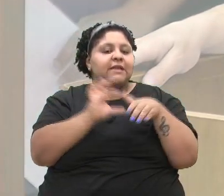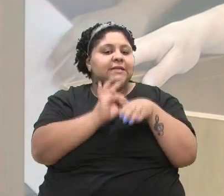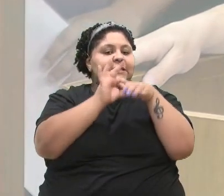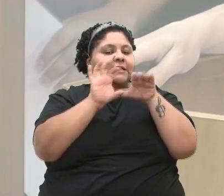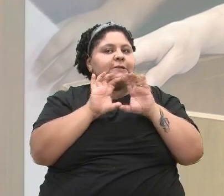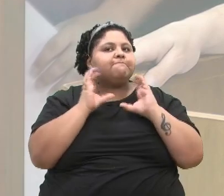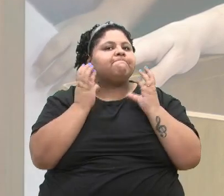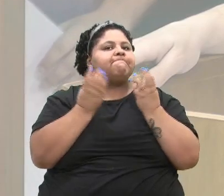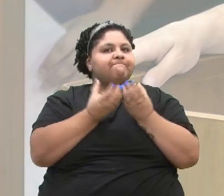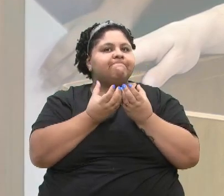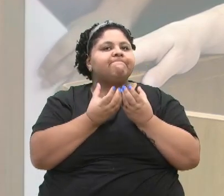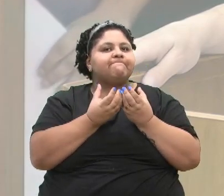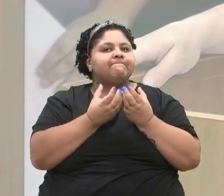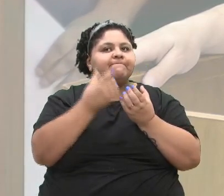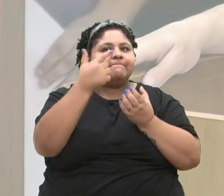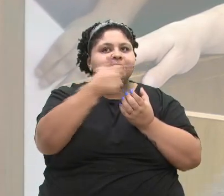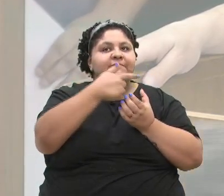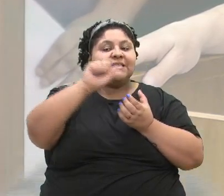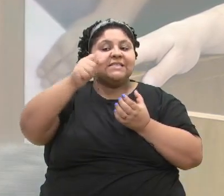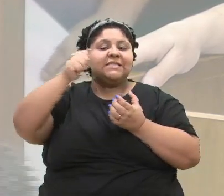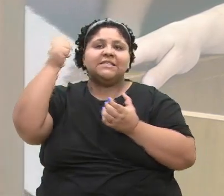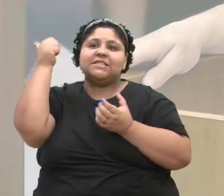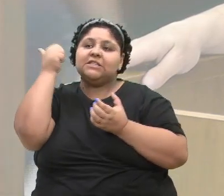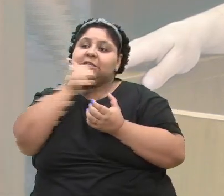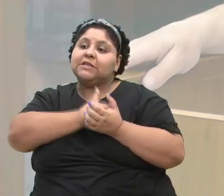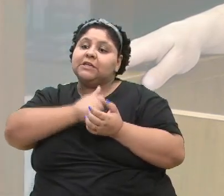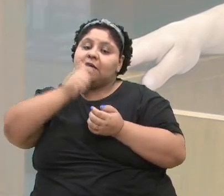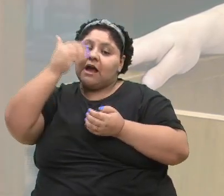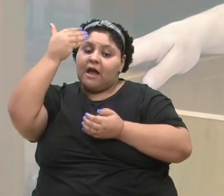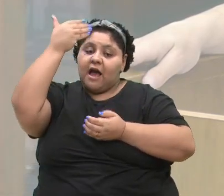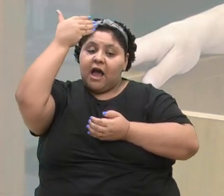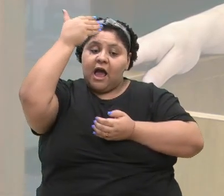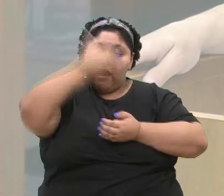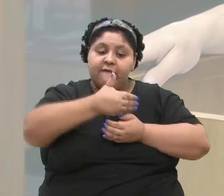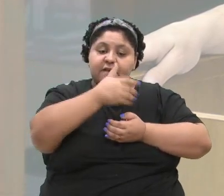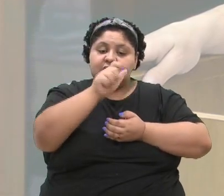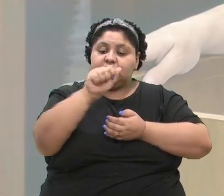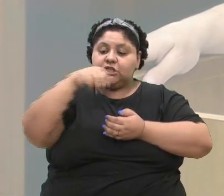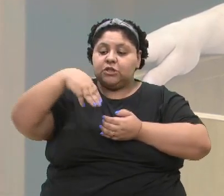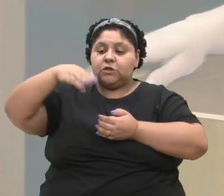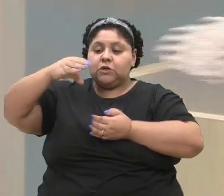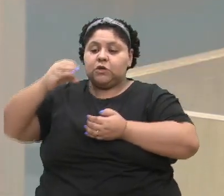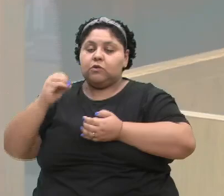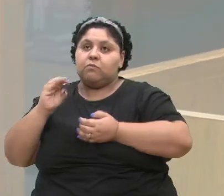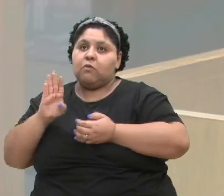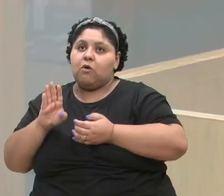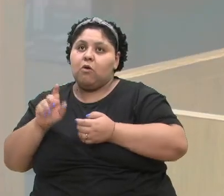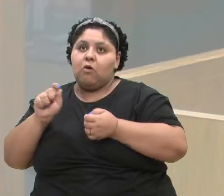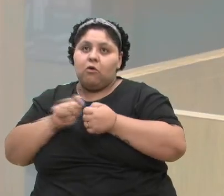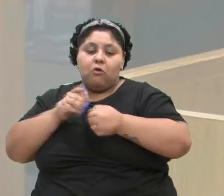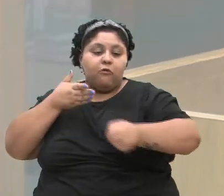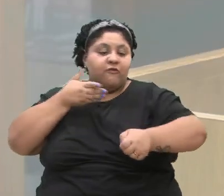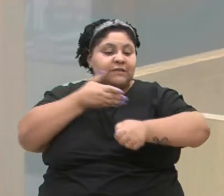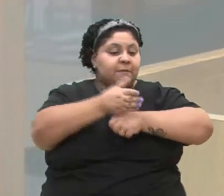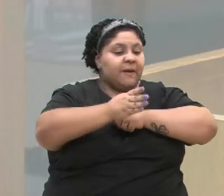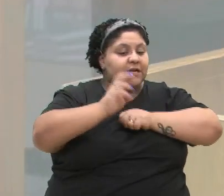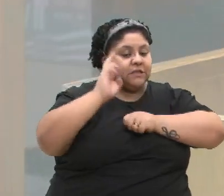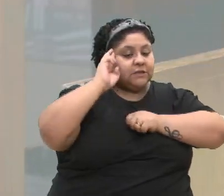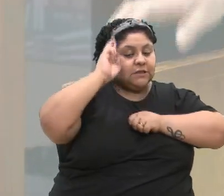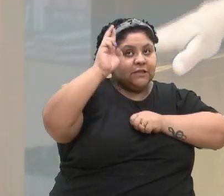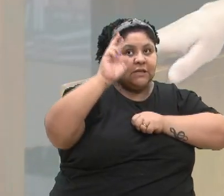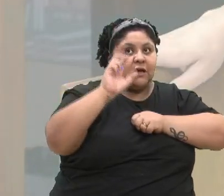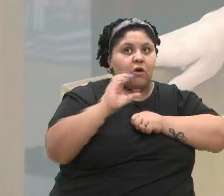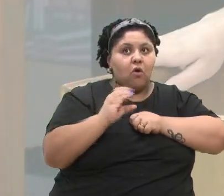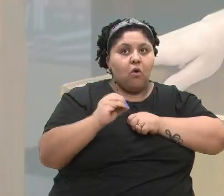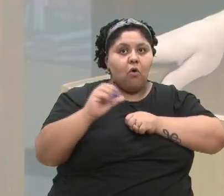são 78 mulheres à frente de amobis ou que integram as direções da UAB.